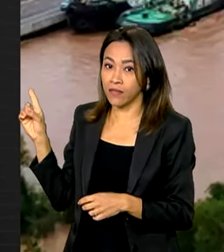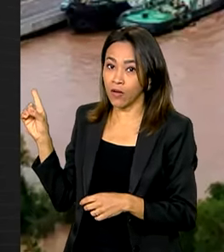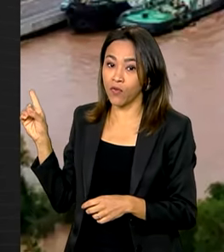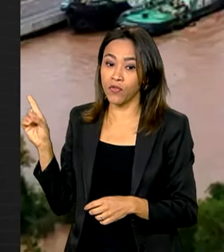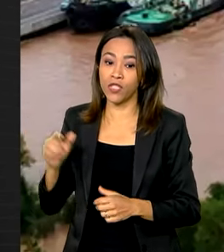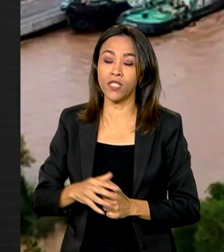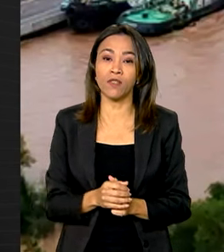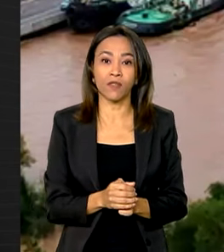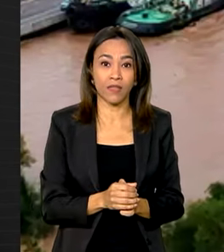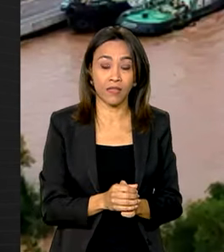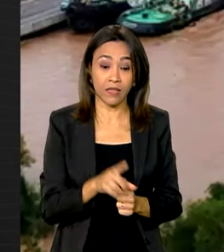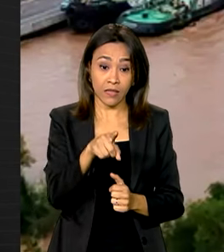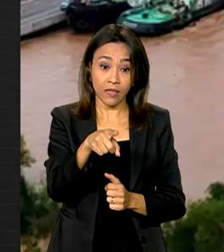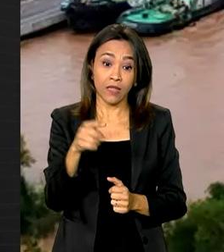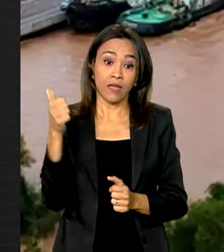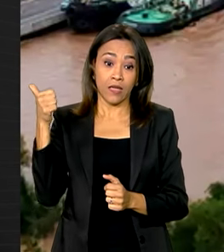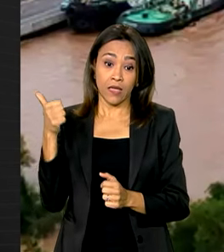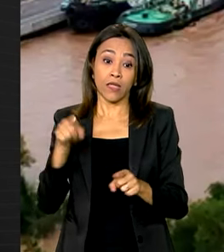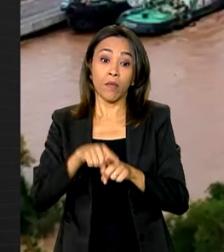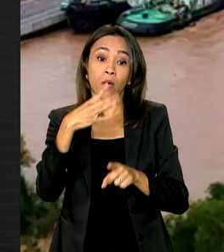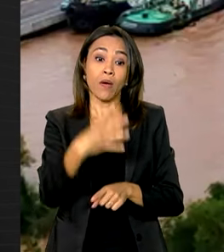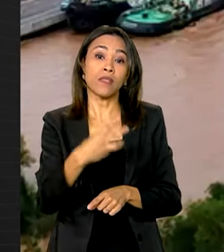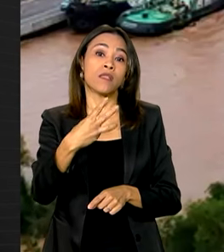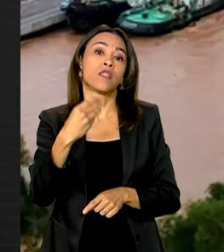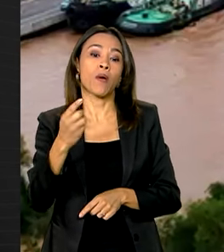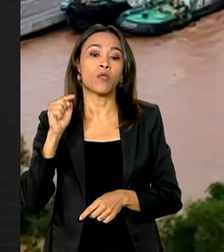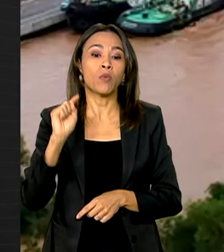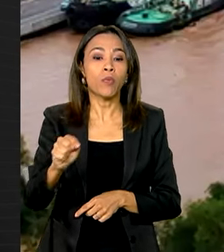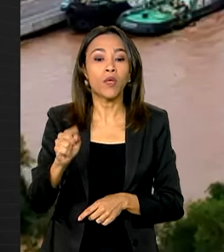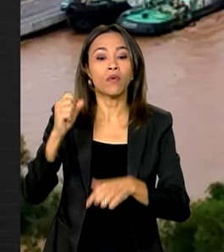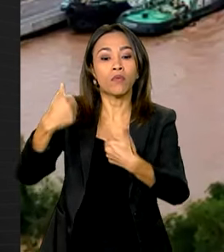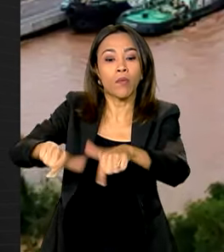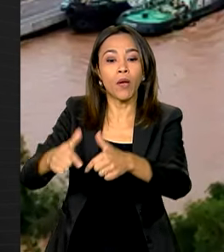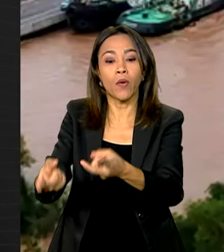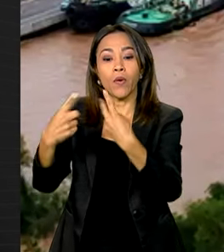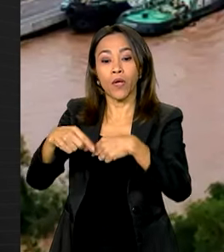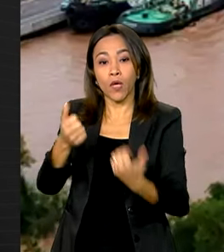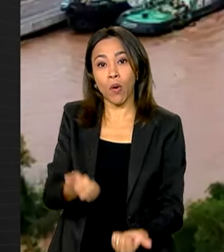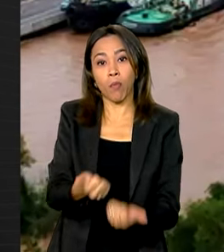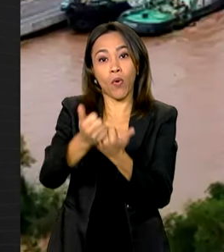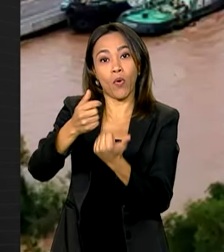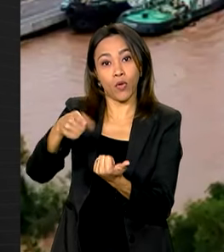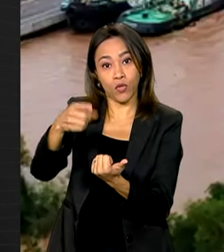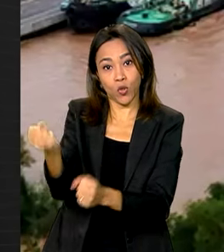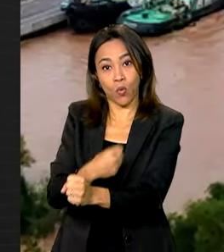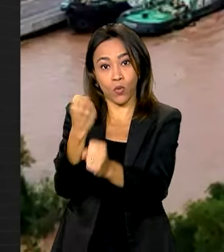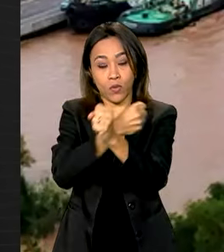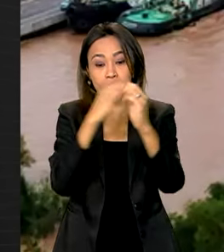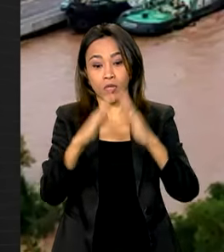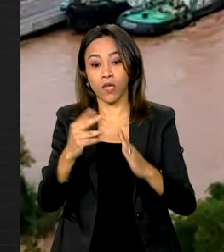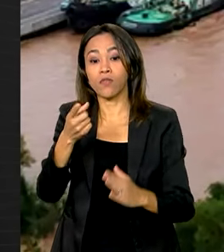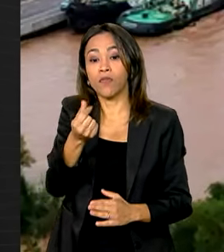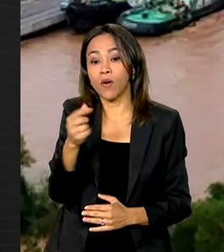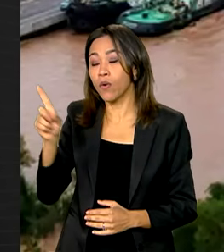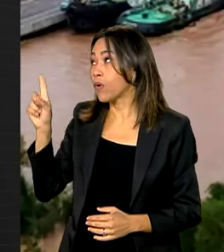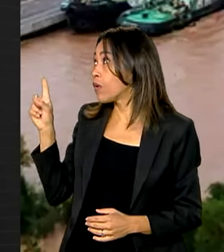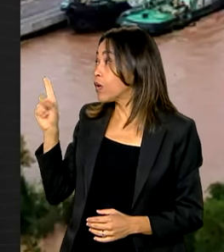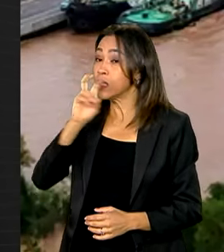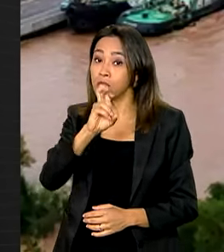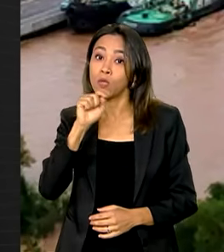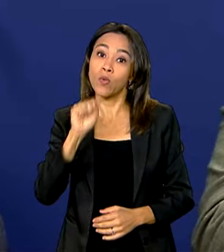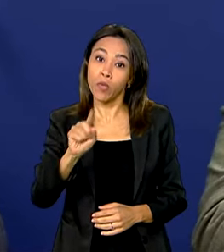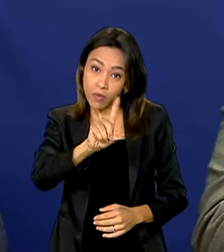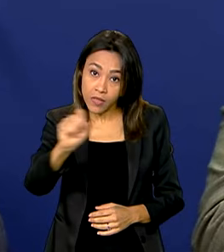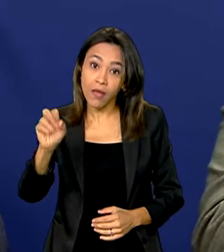434 mil trabalhadores formais e o auxílio-reconstrução no valor de R 5.100 por